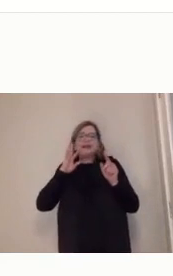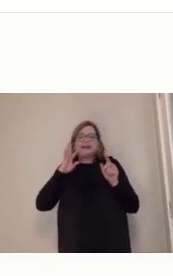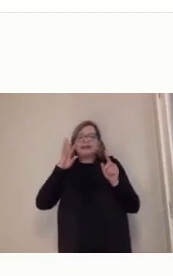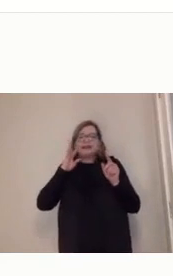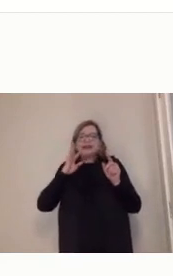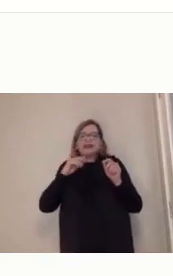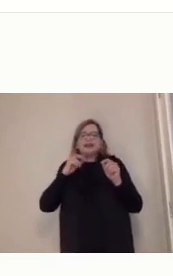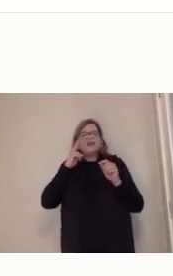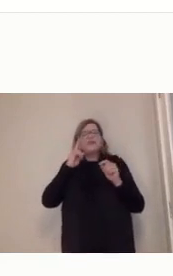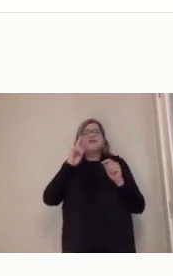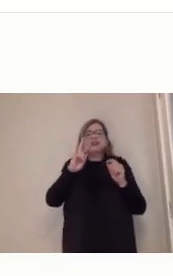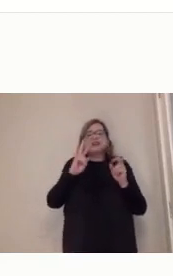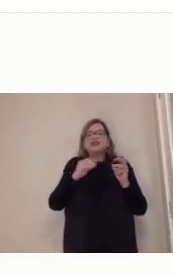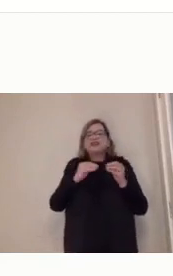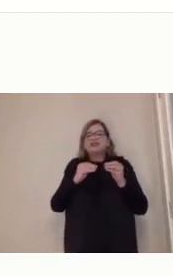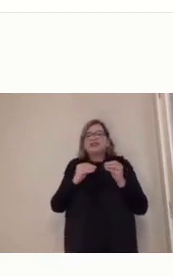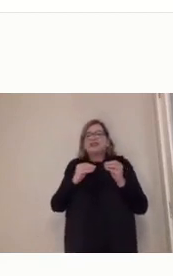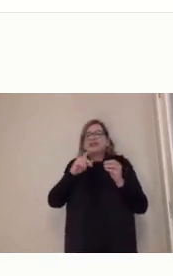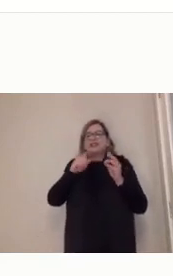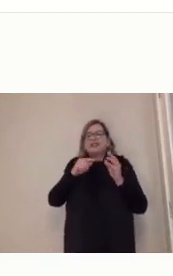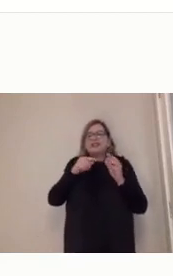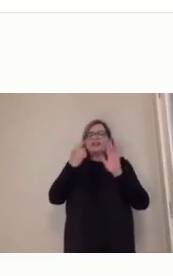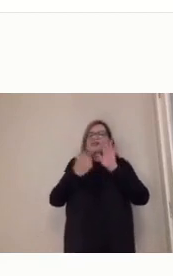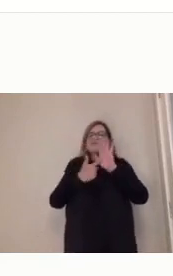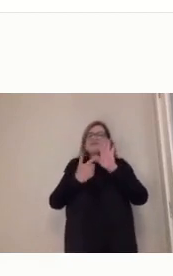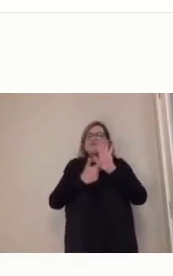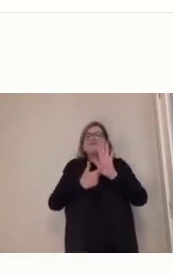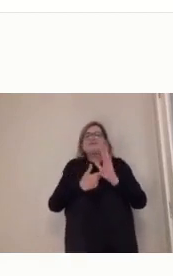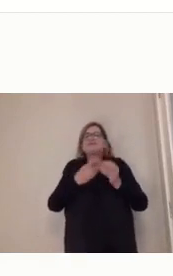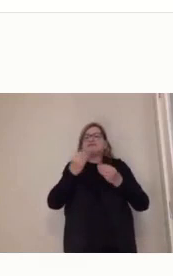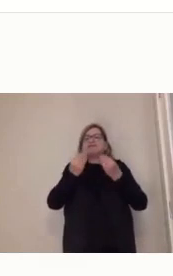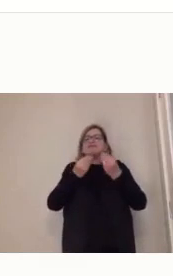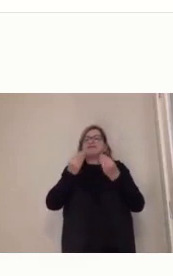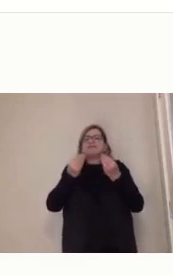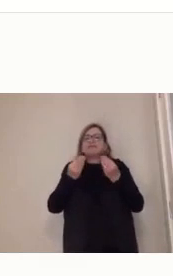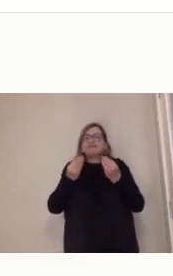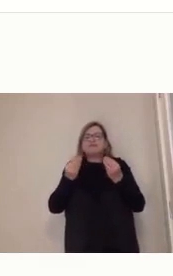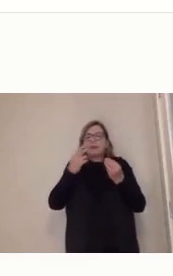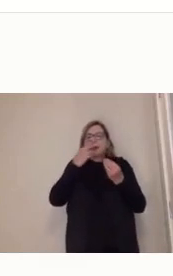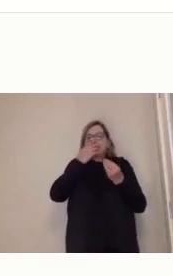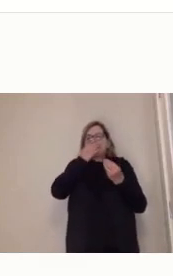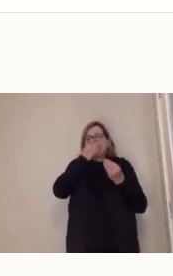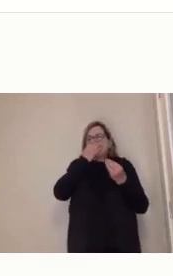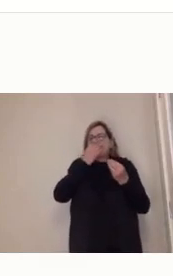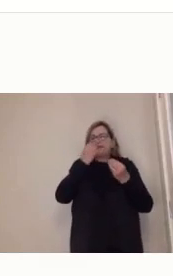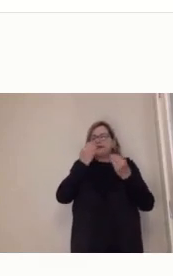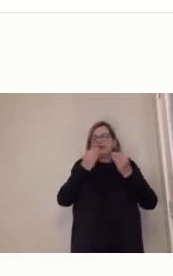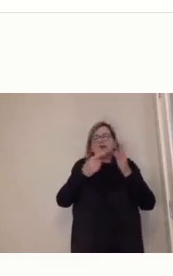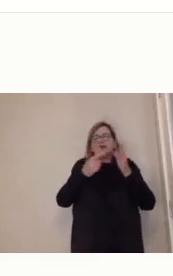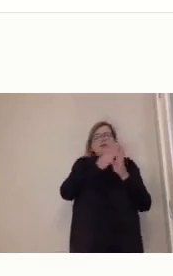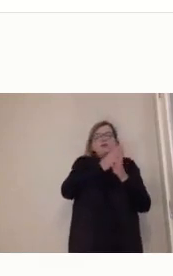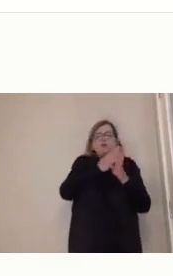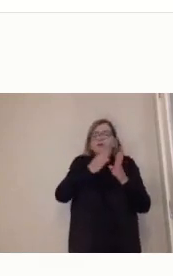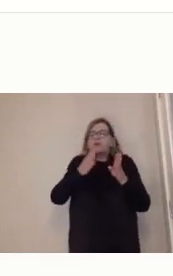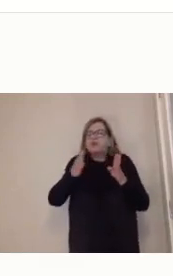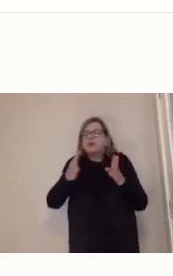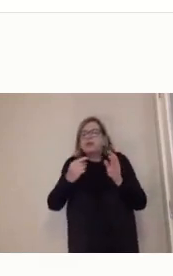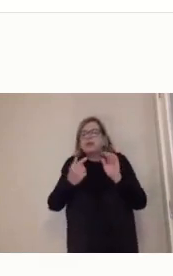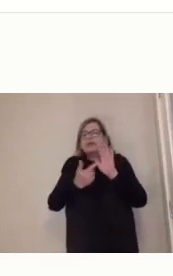as fases da educação à distância no Brasil, né? Como é que foi essas fases da educação à distância até 2010,